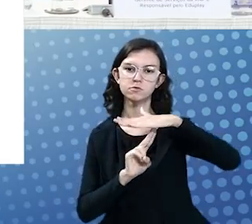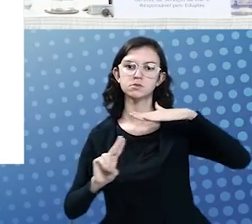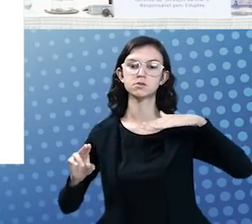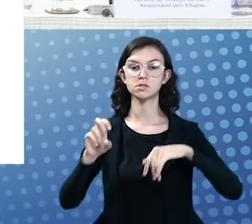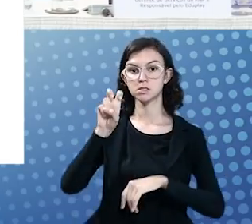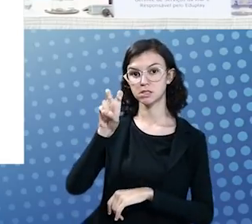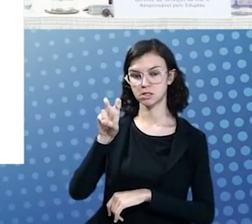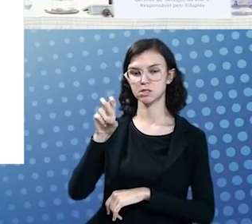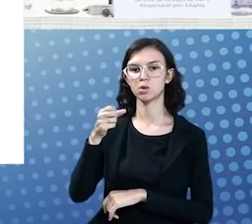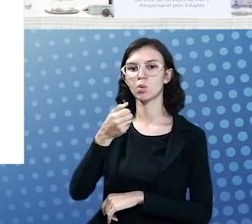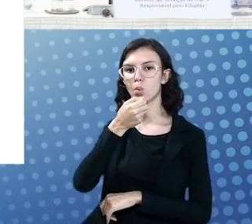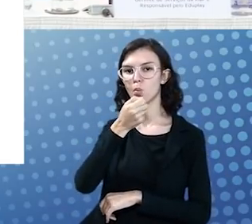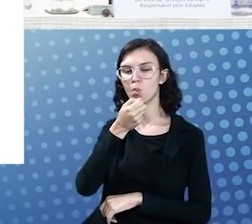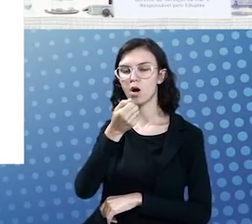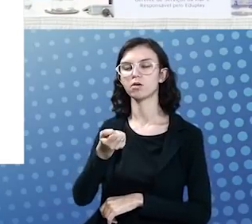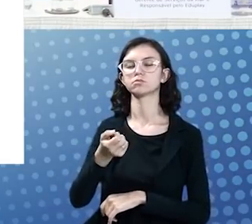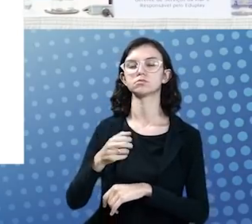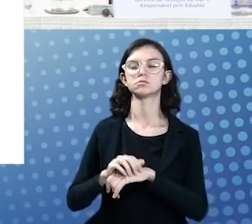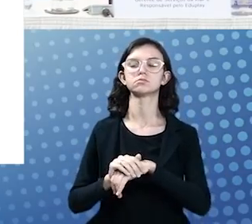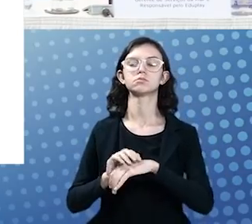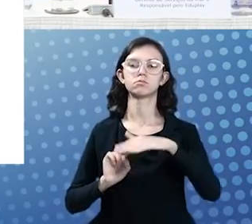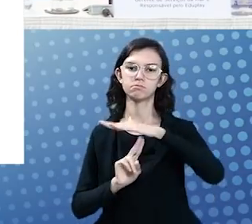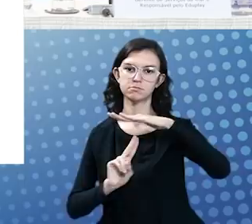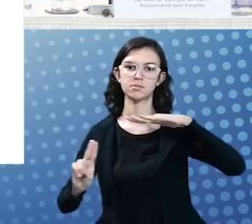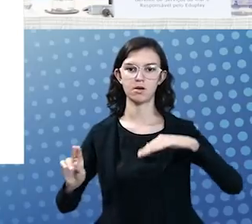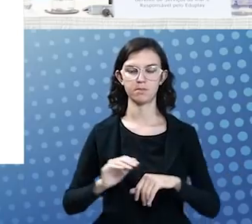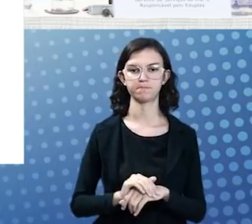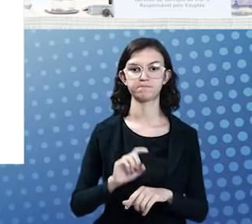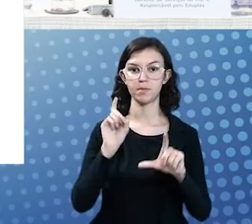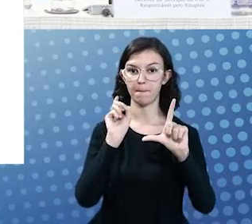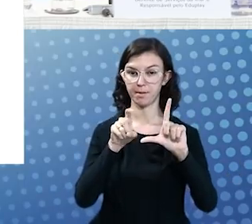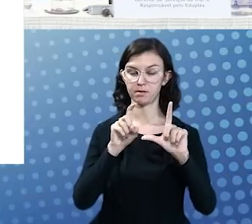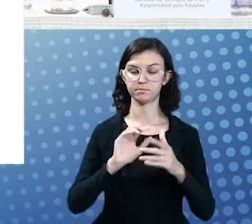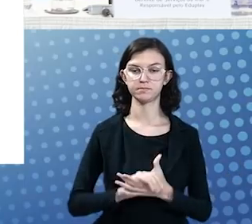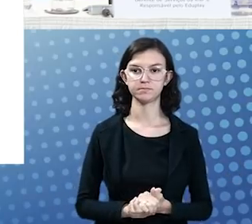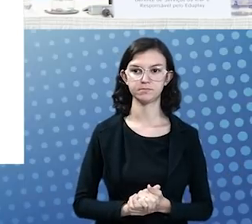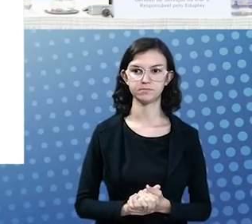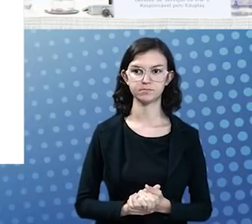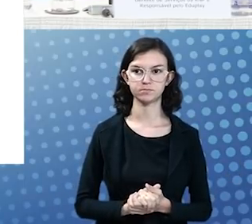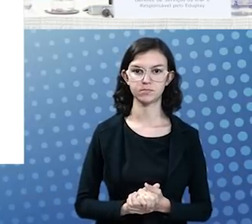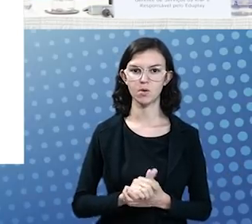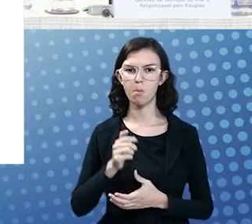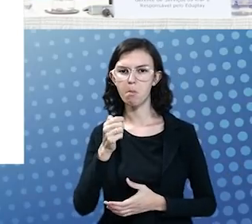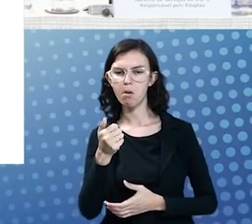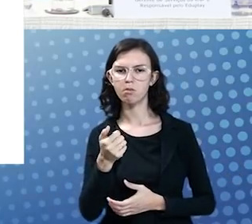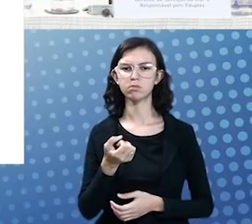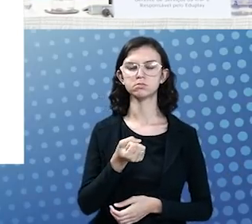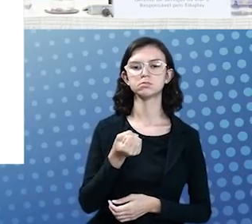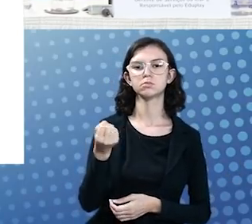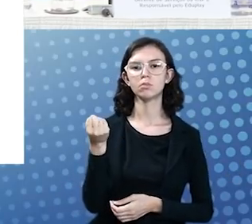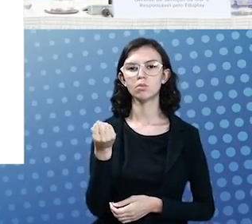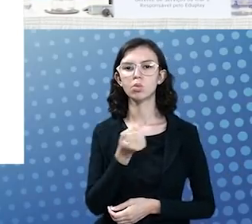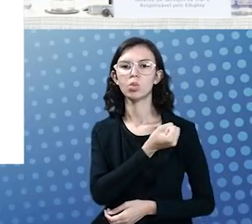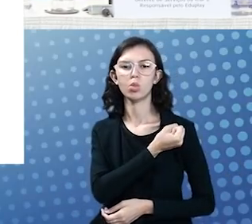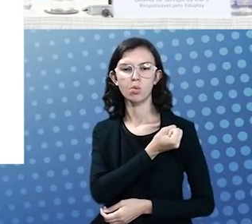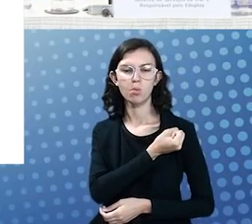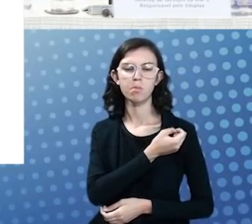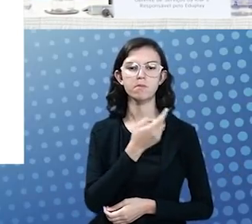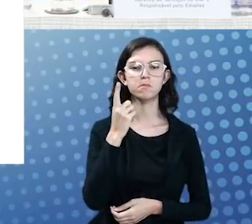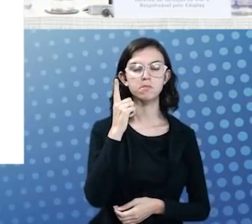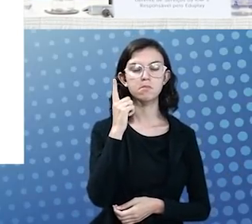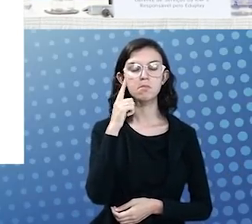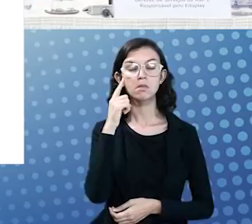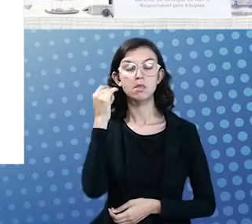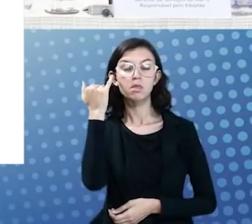universitárias. Próximo, por favor. Aí um pouquinho dos números, só para ter ideia do